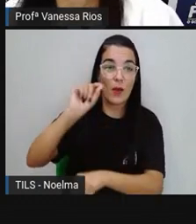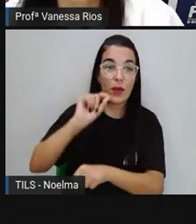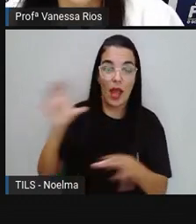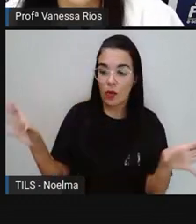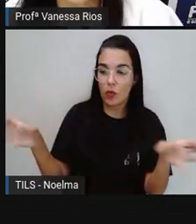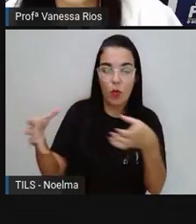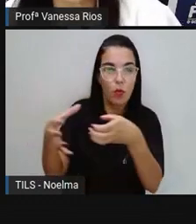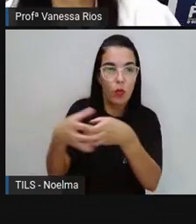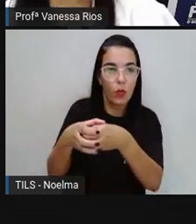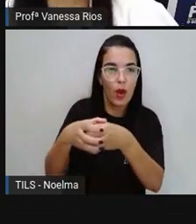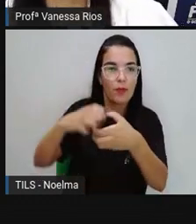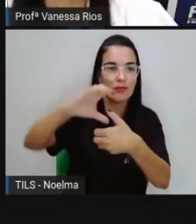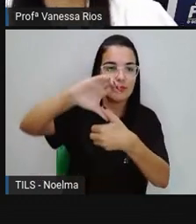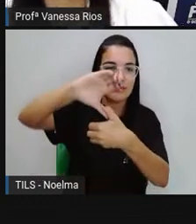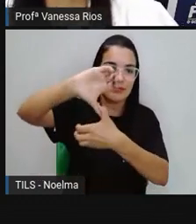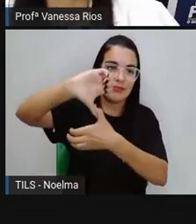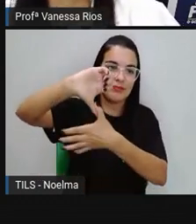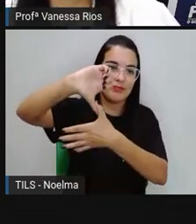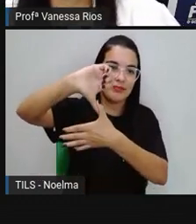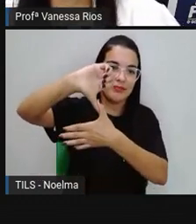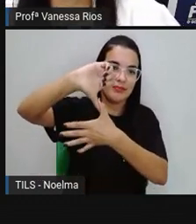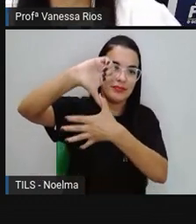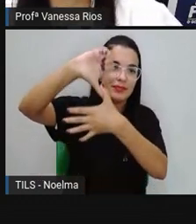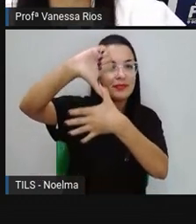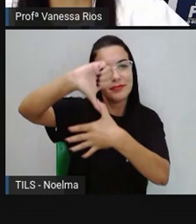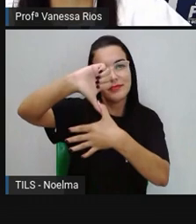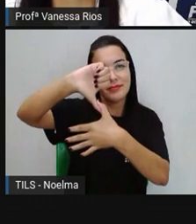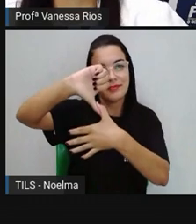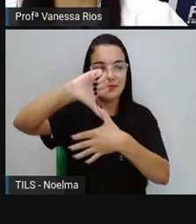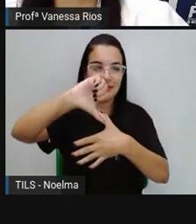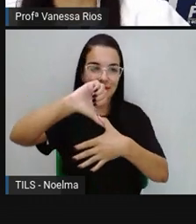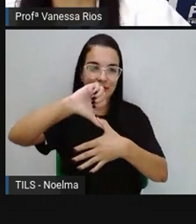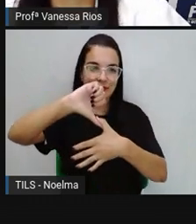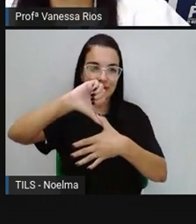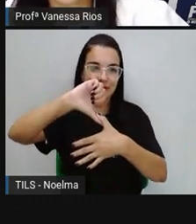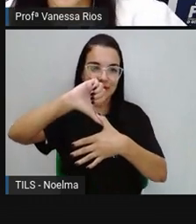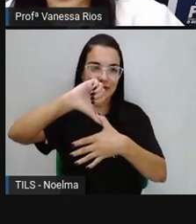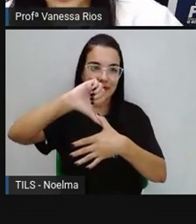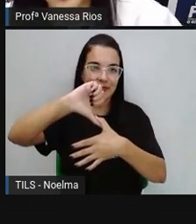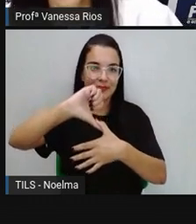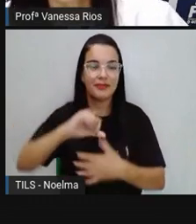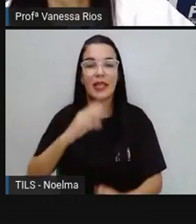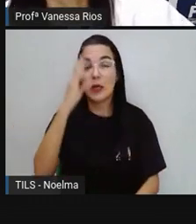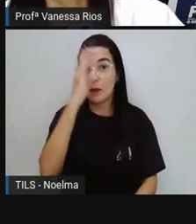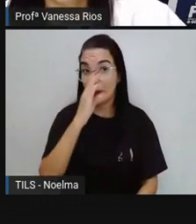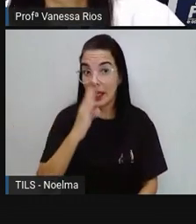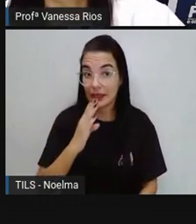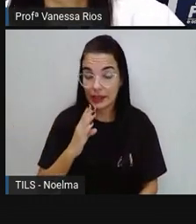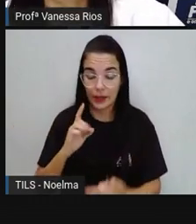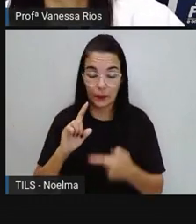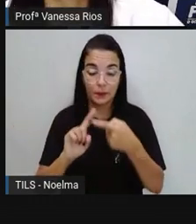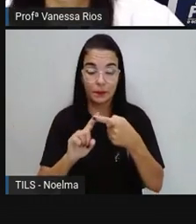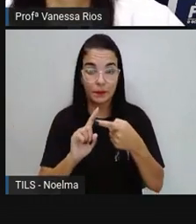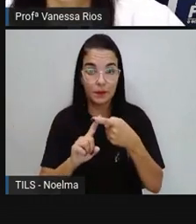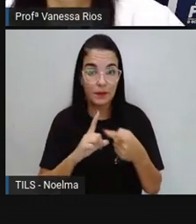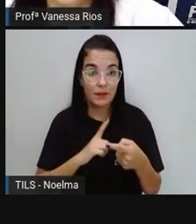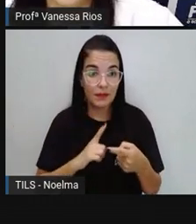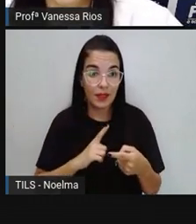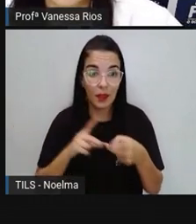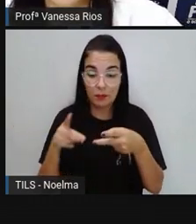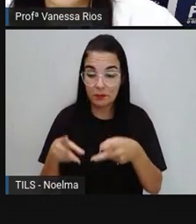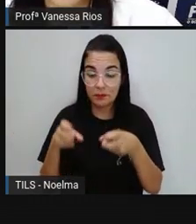fazem parte do continente da América do Sul. Então, o Brasil, a gente já